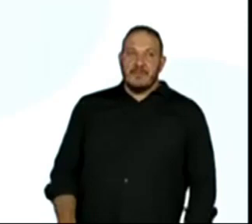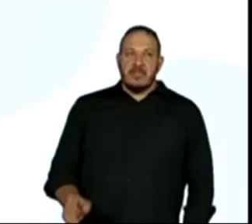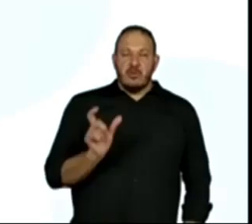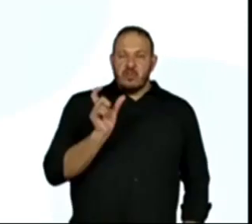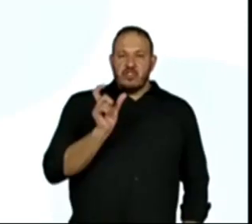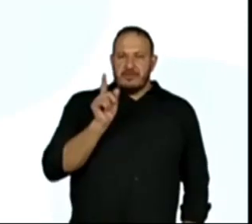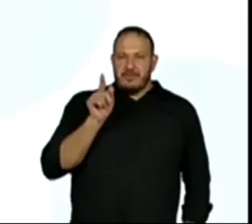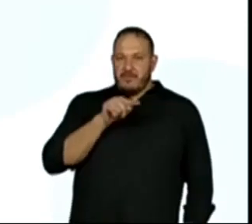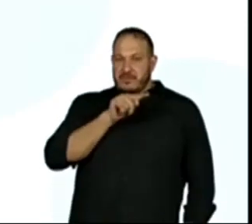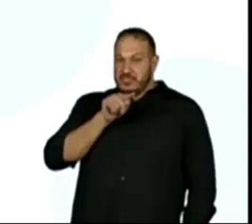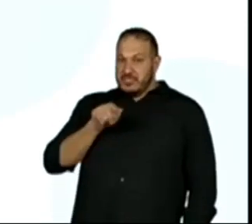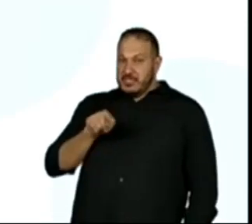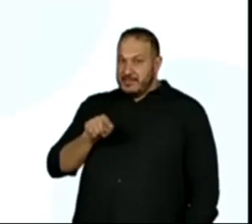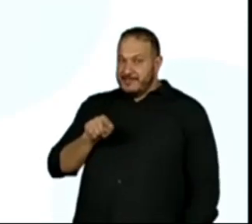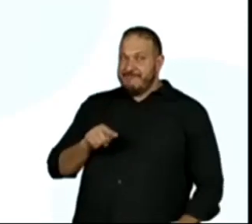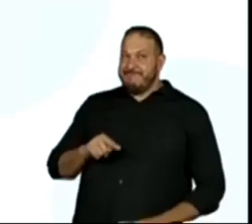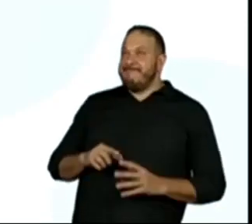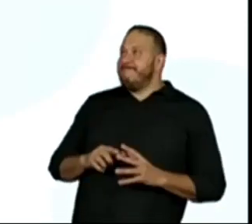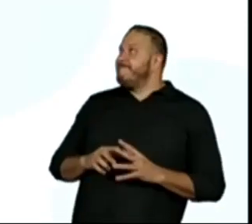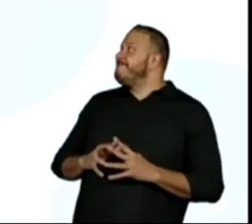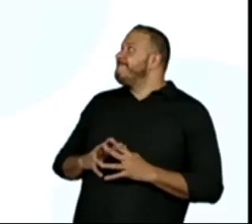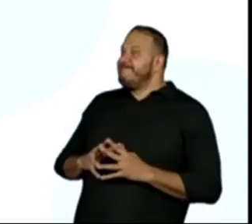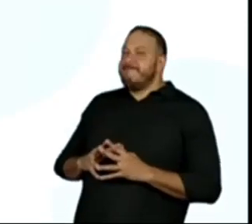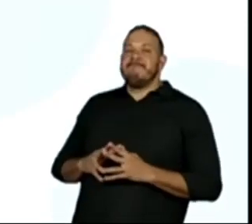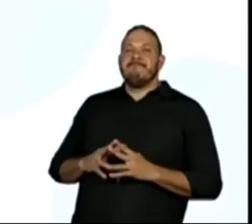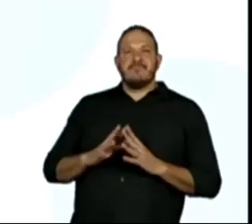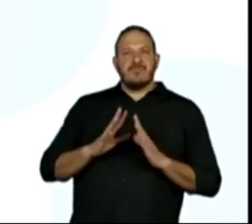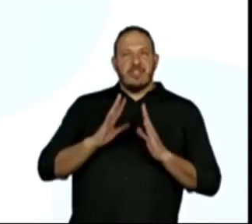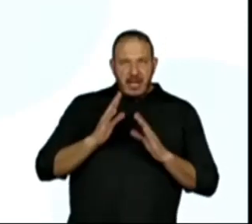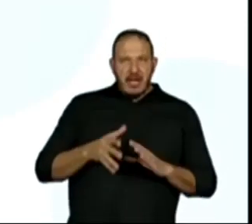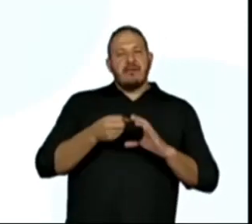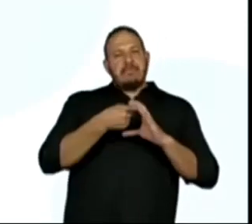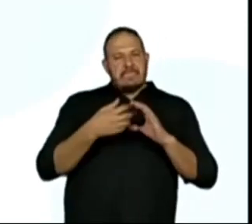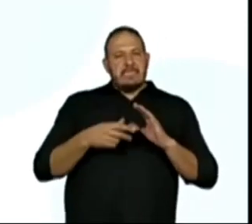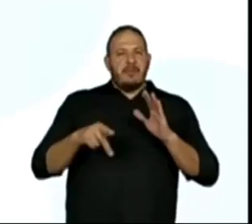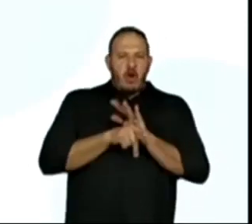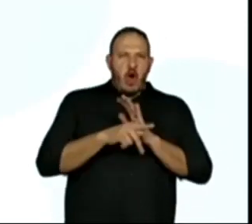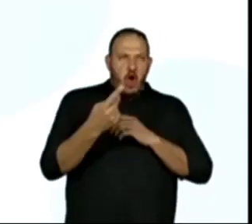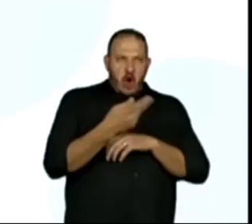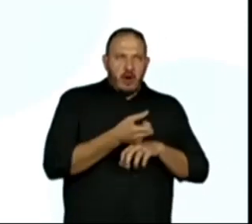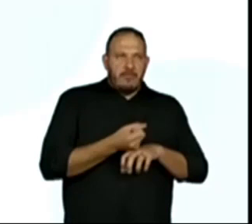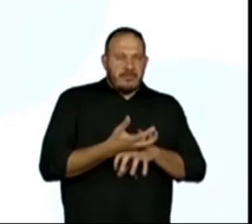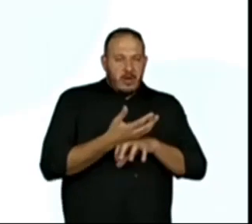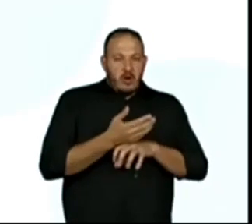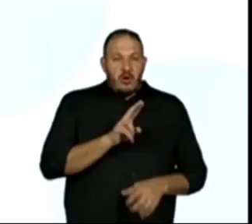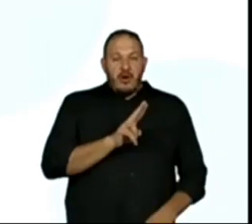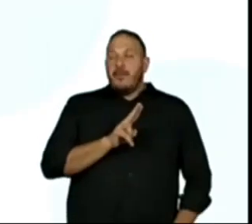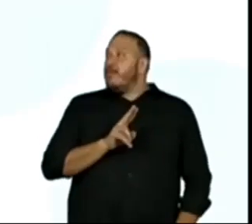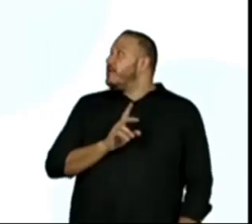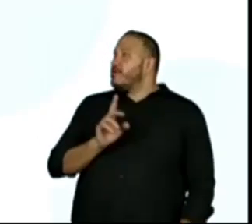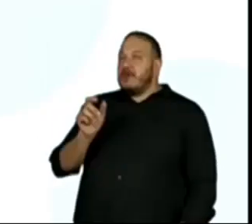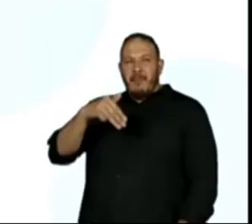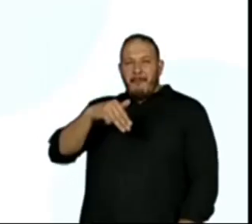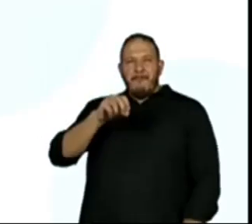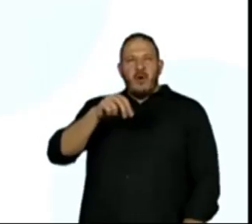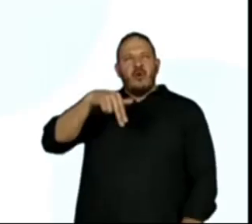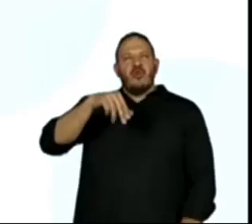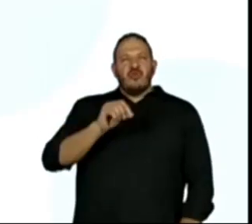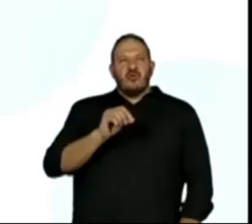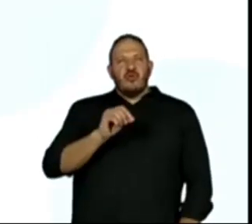abacaxi. É caracterizado como uma planta monotiledônea.